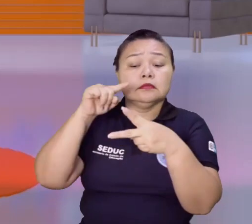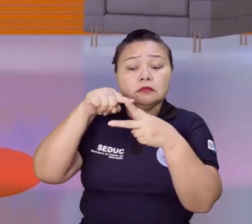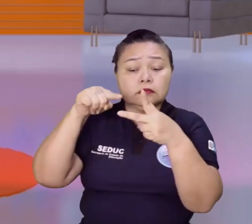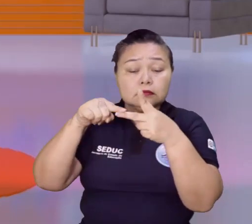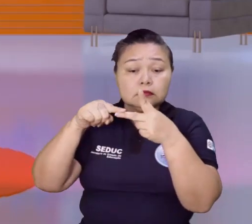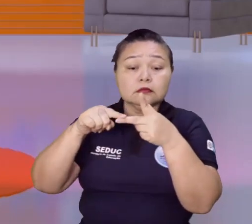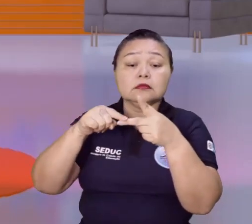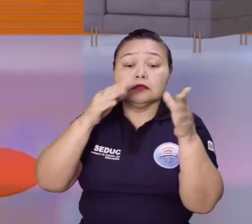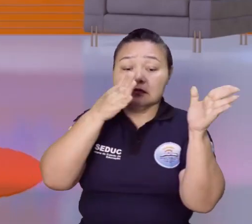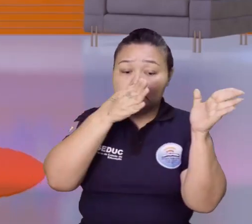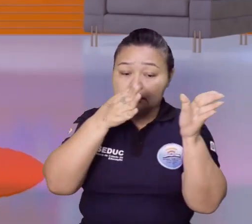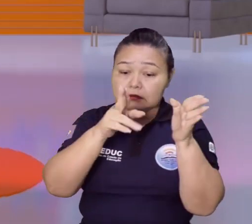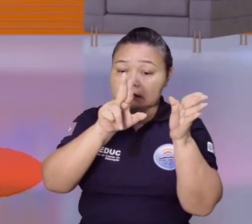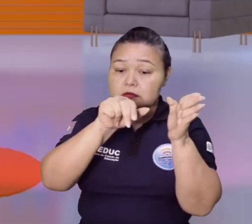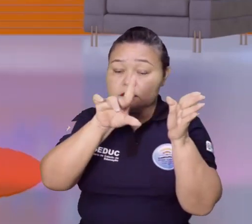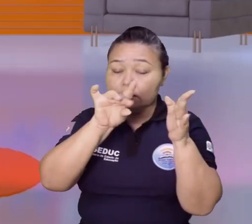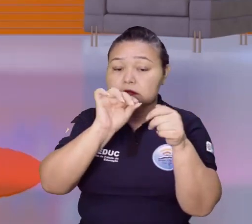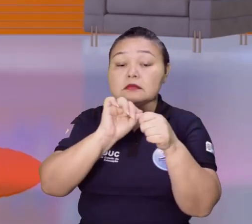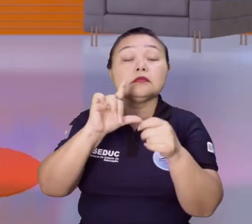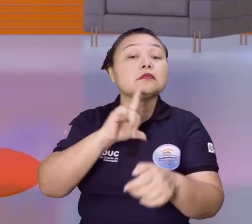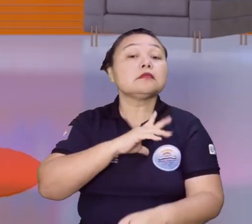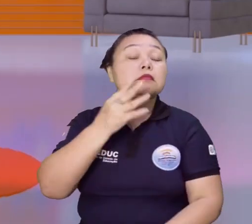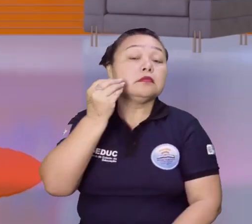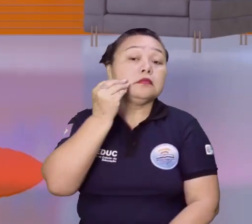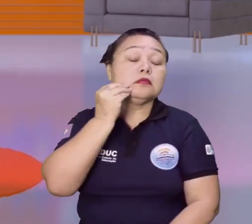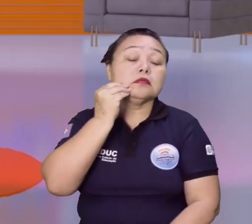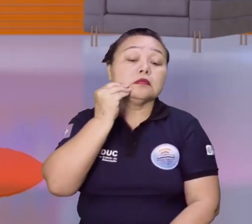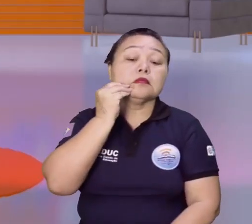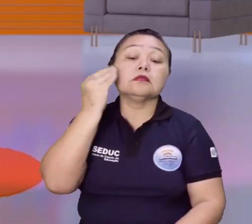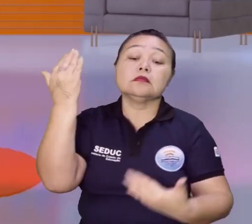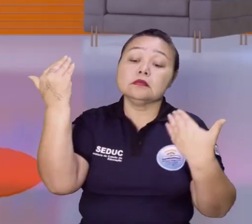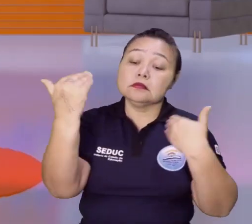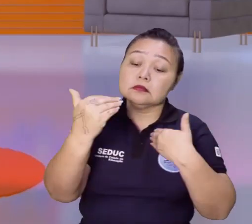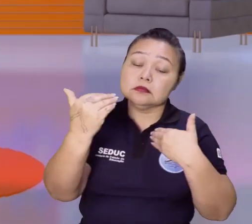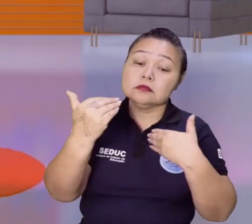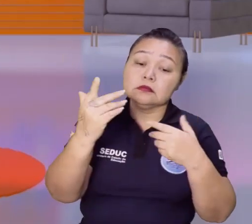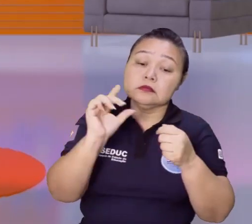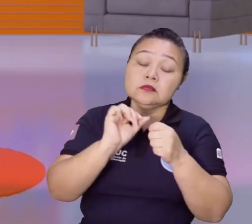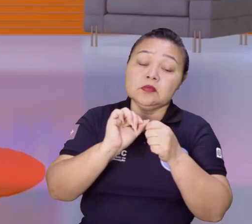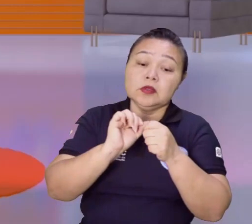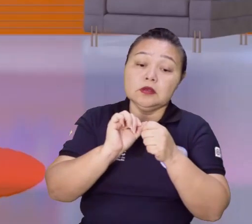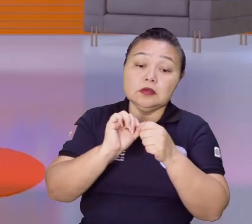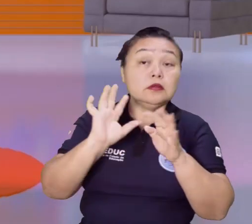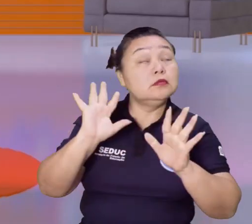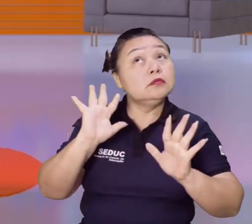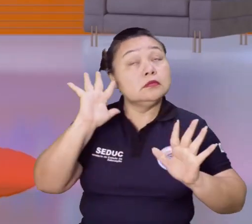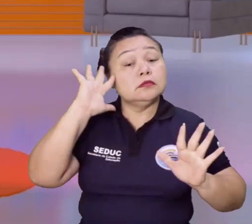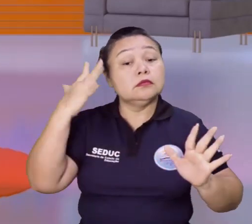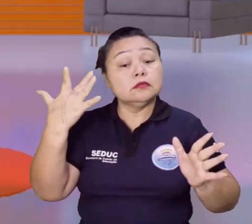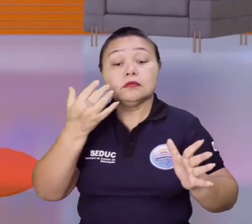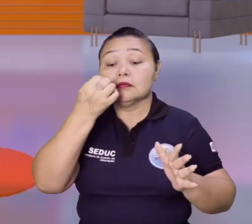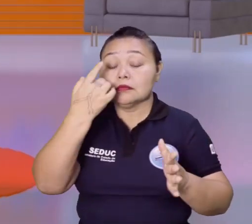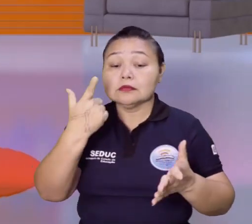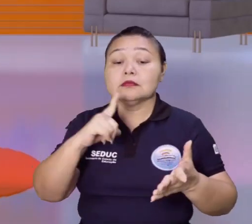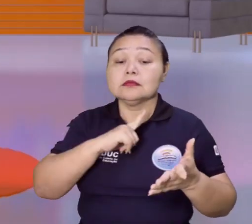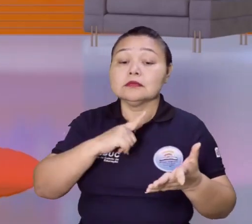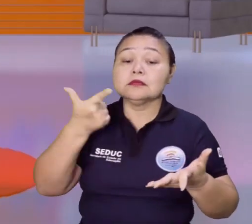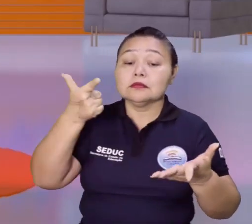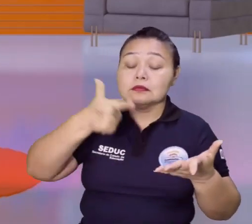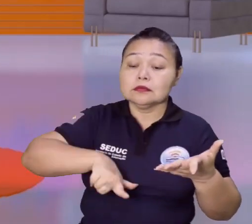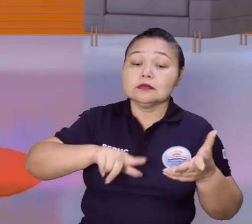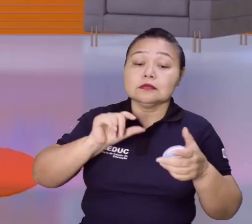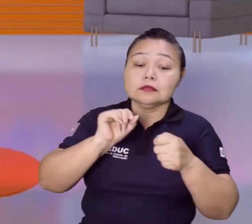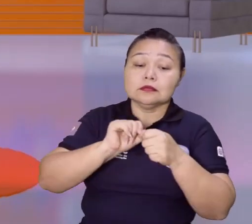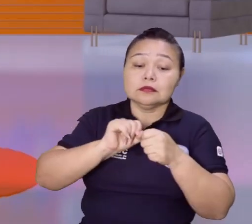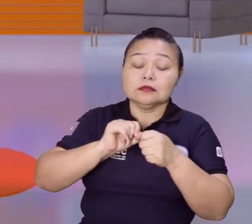em cada unidade você vai ter oportunidade de fazer a prova e se você não, por um acaso, não for bem, você pode repetir